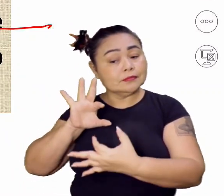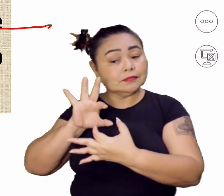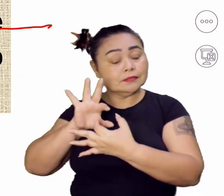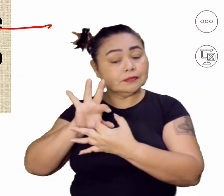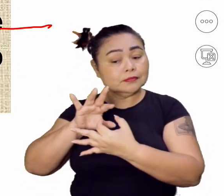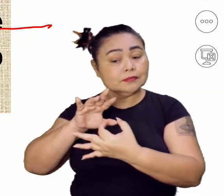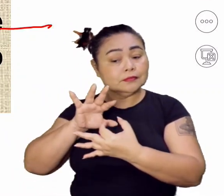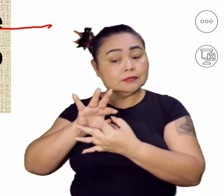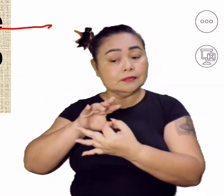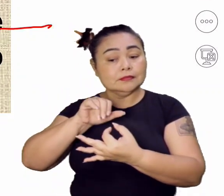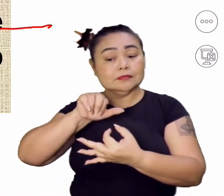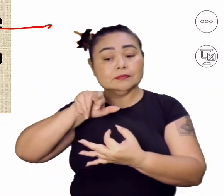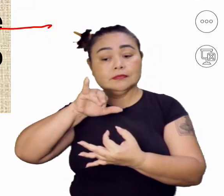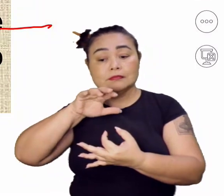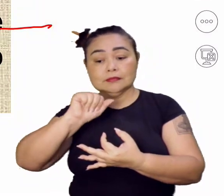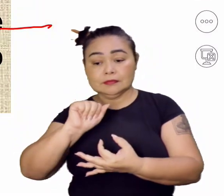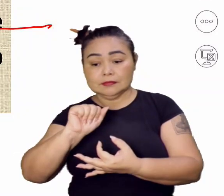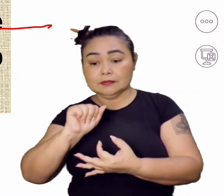unificada.